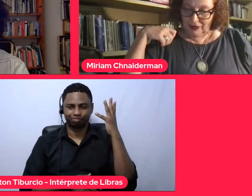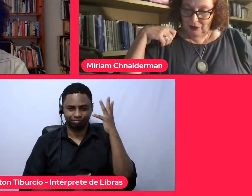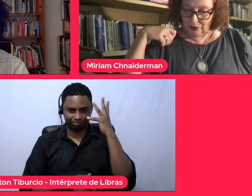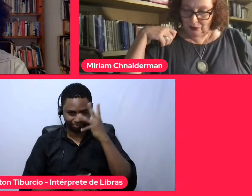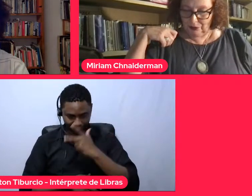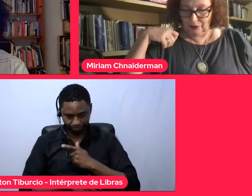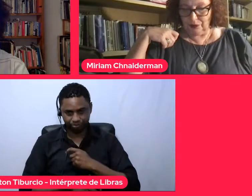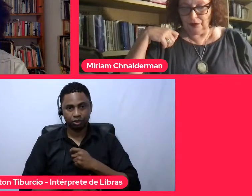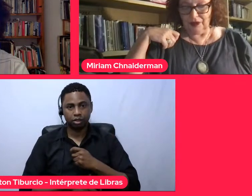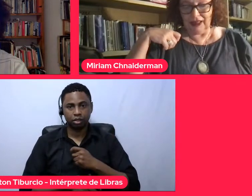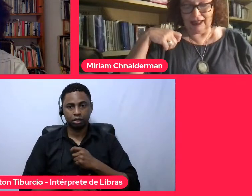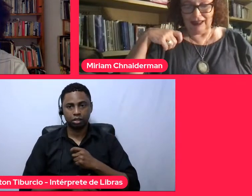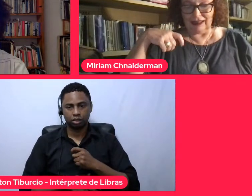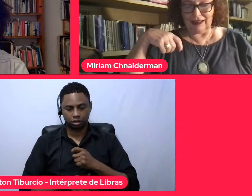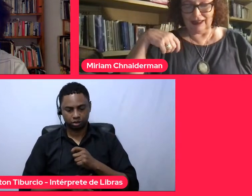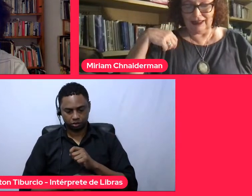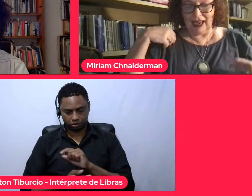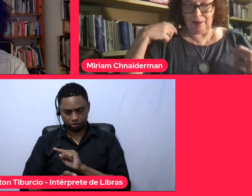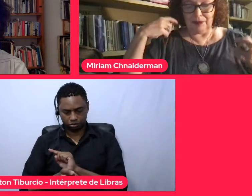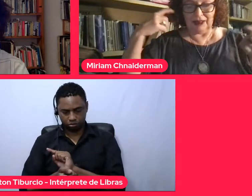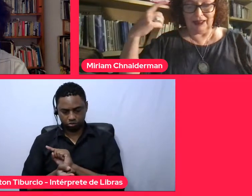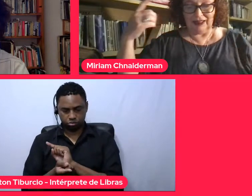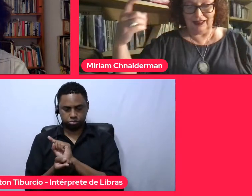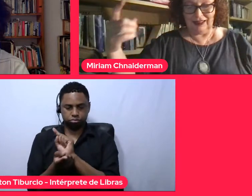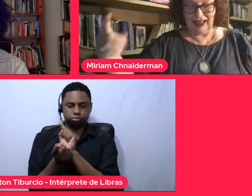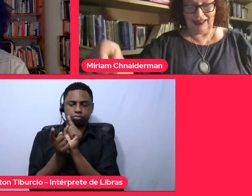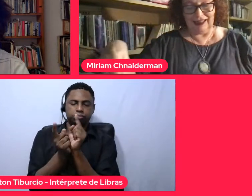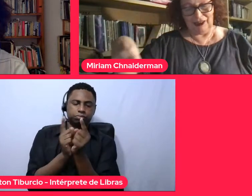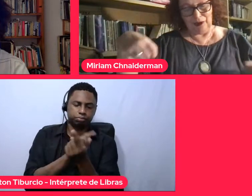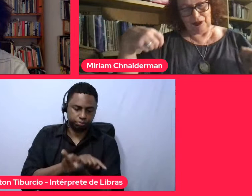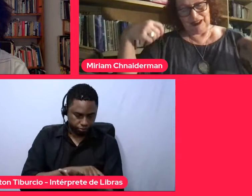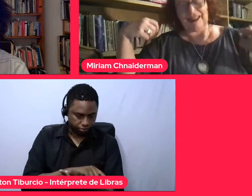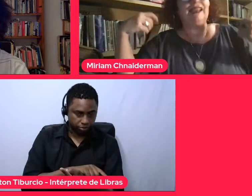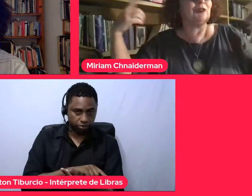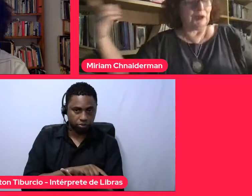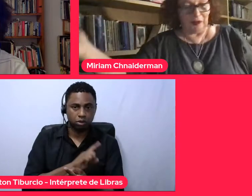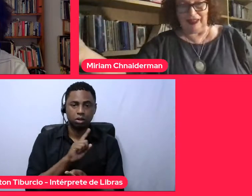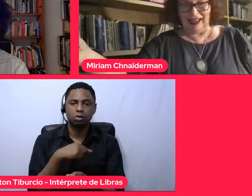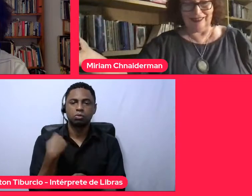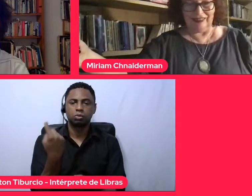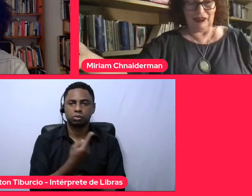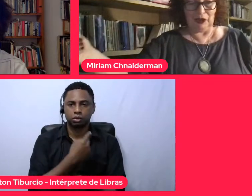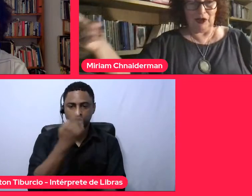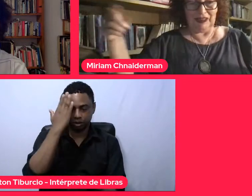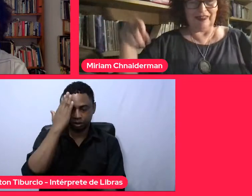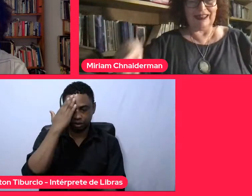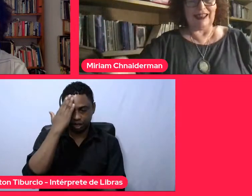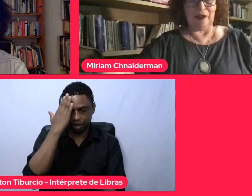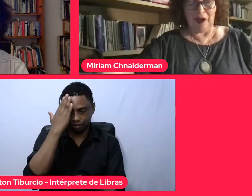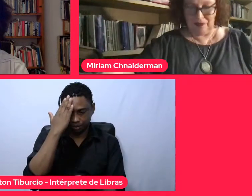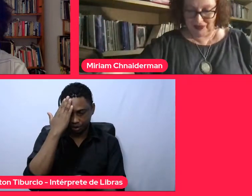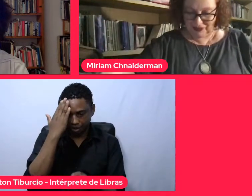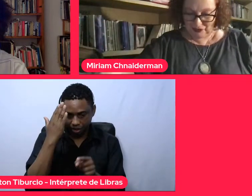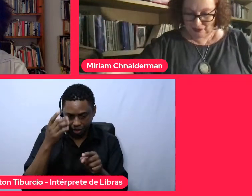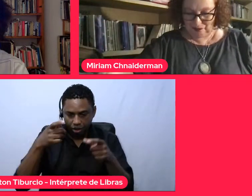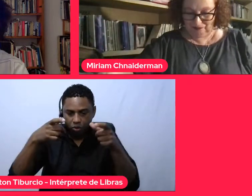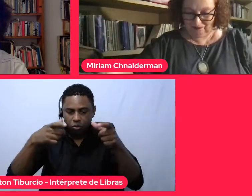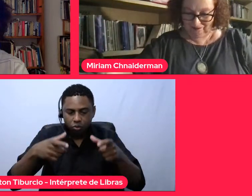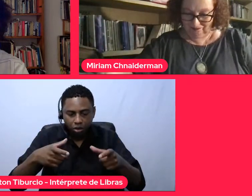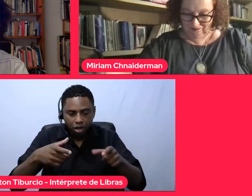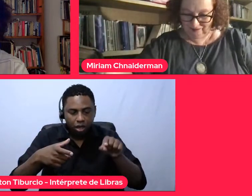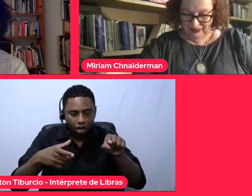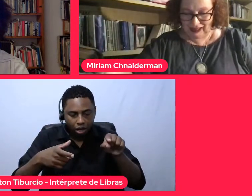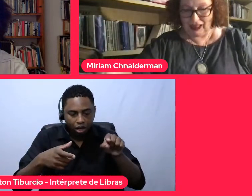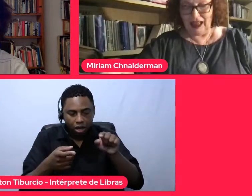avesso que a gente sabe daquilo que está do outro lado. É só indo até o avesso.